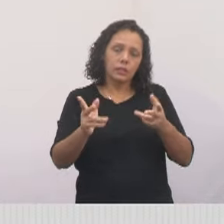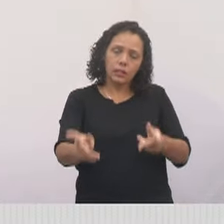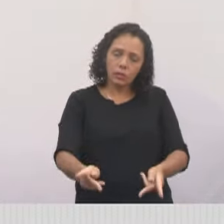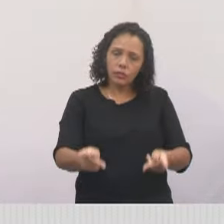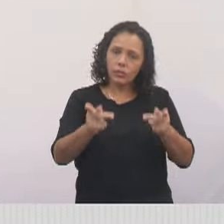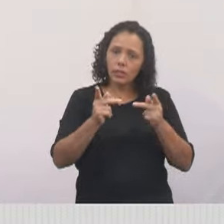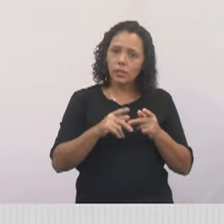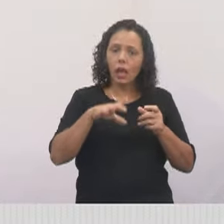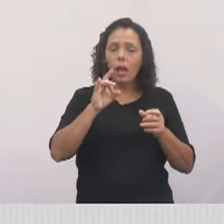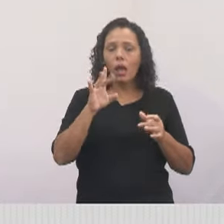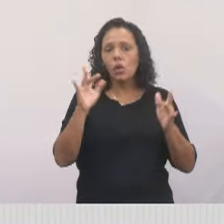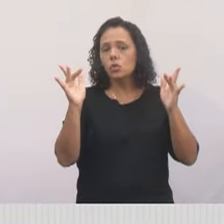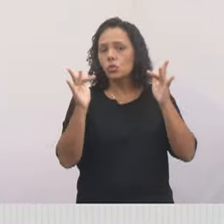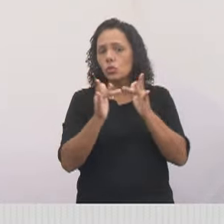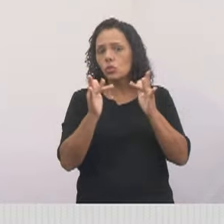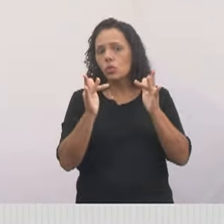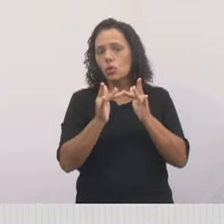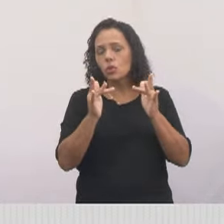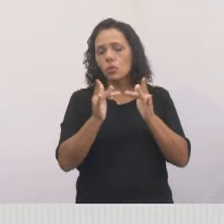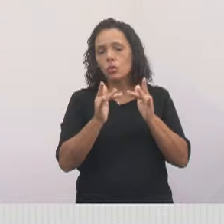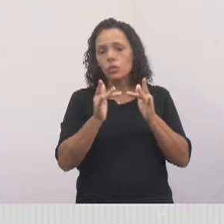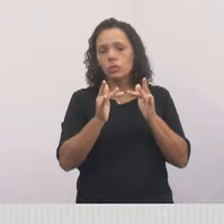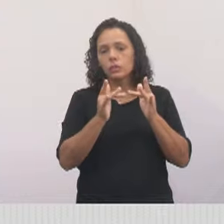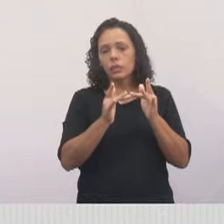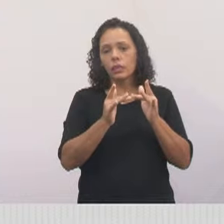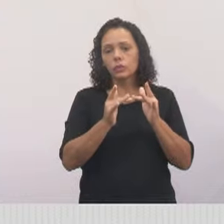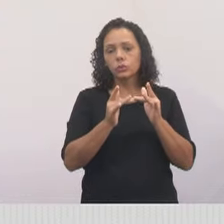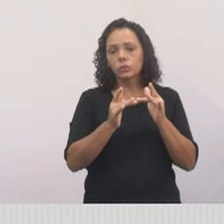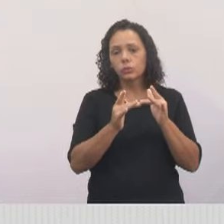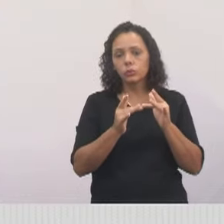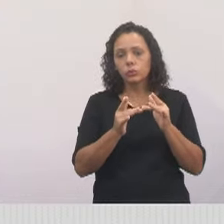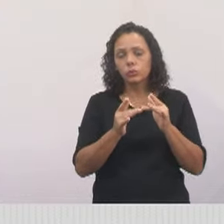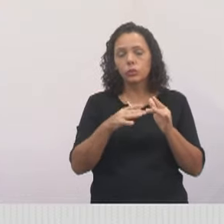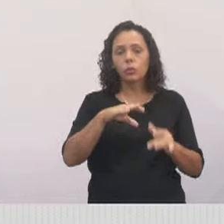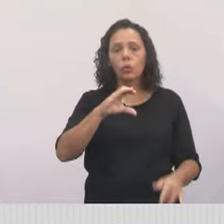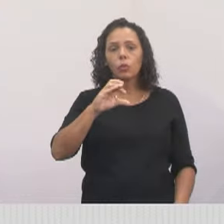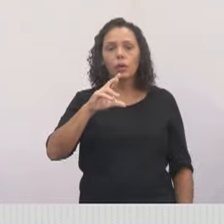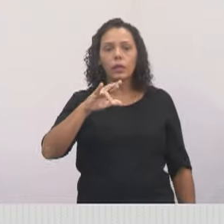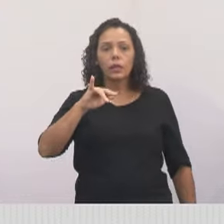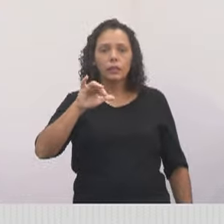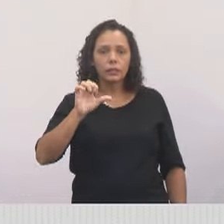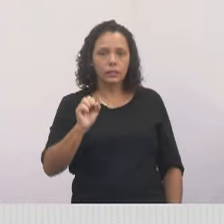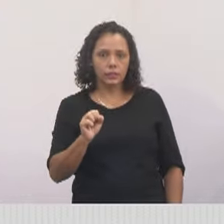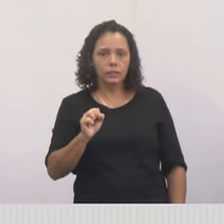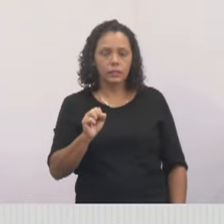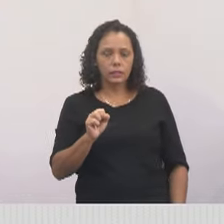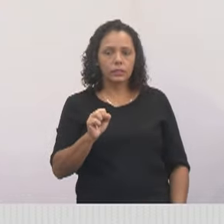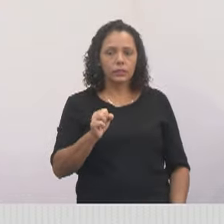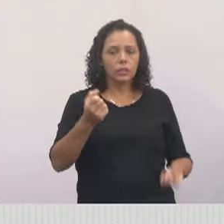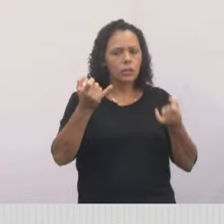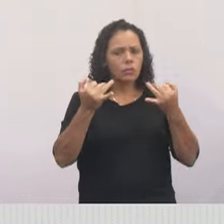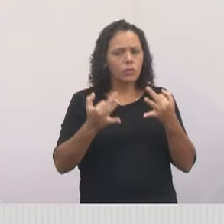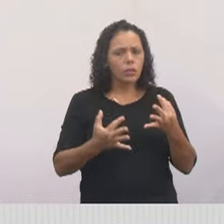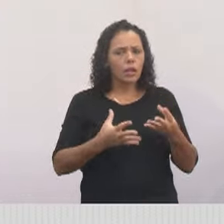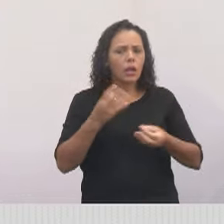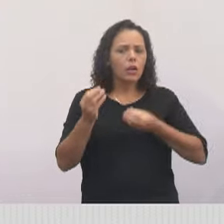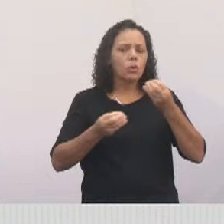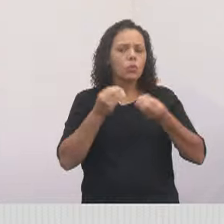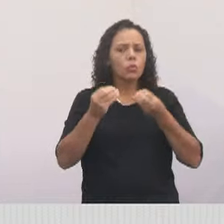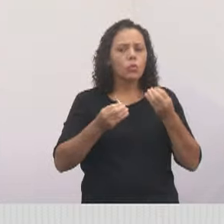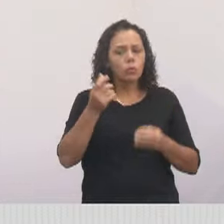visitar, é só entrar em contato com o cerimonial aqui desta casa, na pessoa da Cris Fidelis, que ela vai te dar toda a explicação.